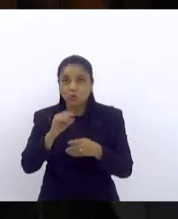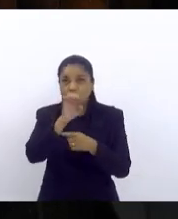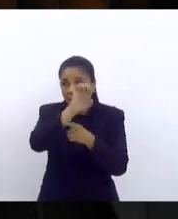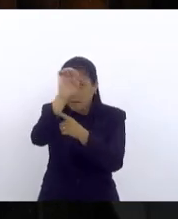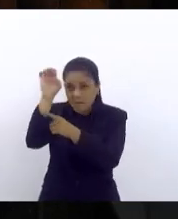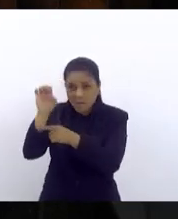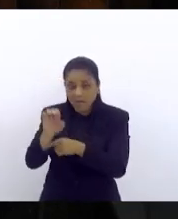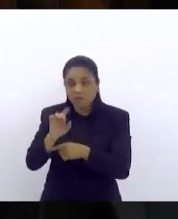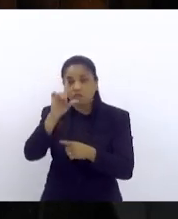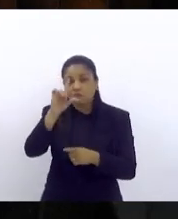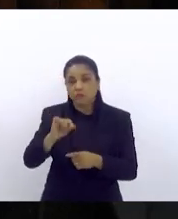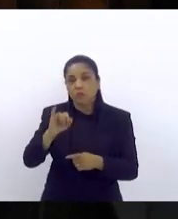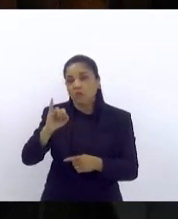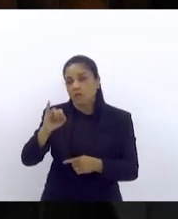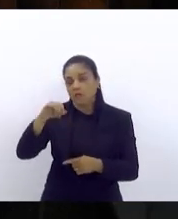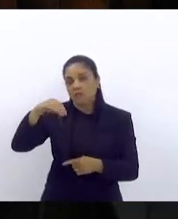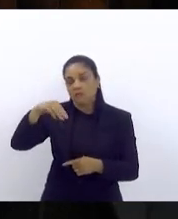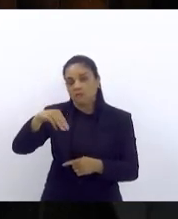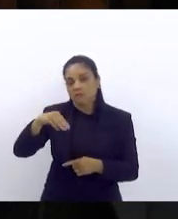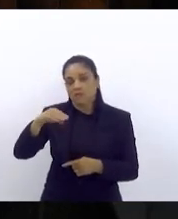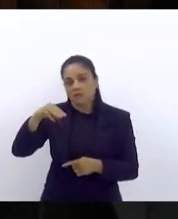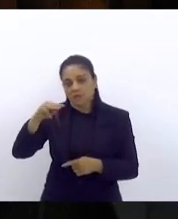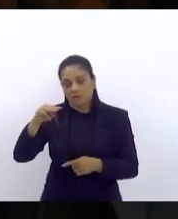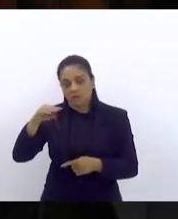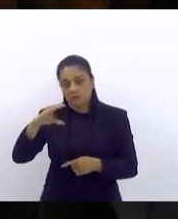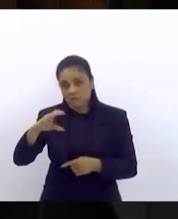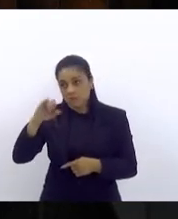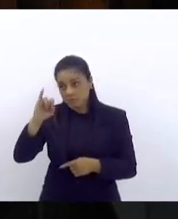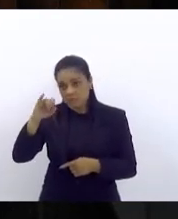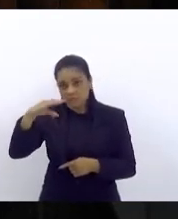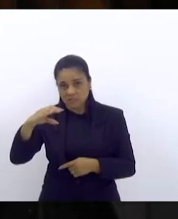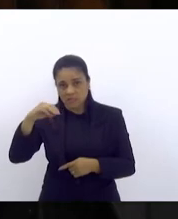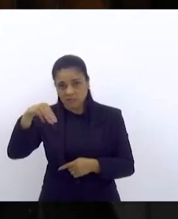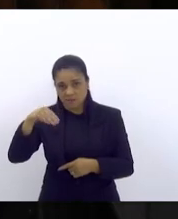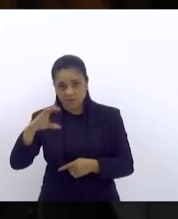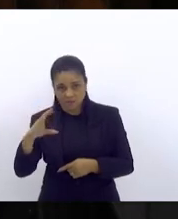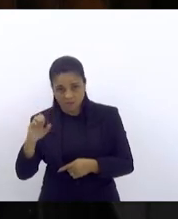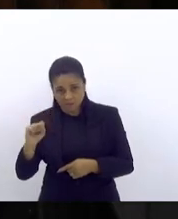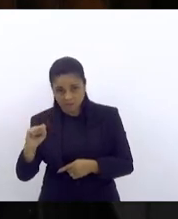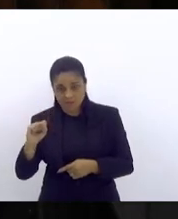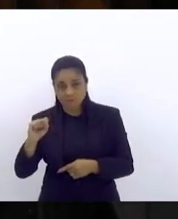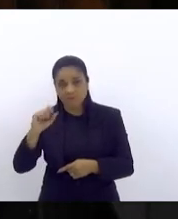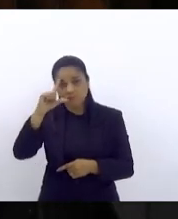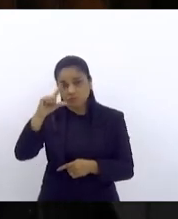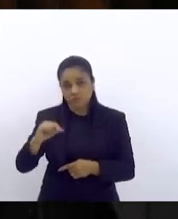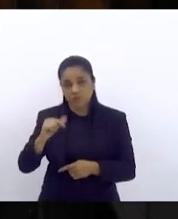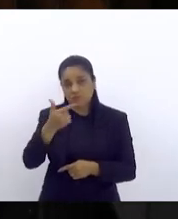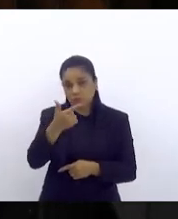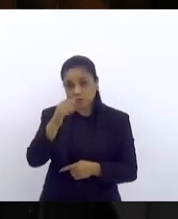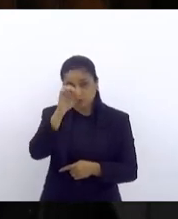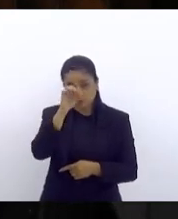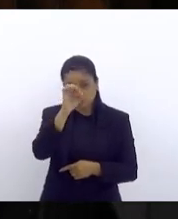cms para 18 pontos percentuais principalmente em energia